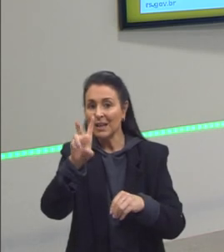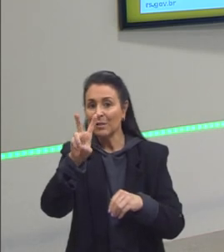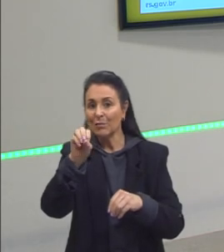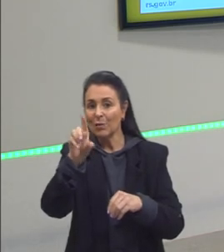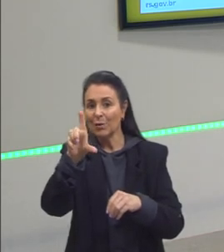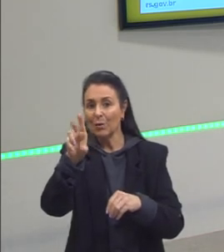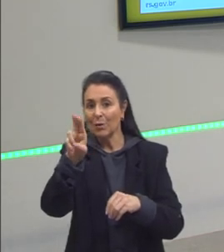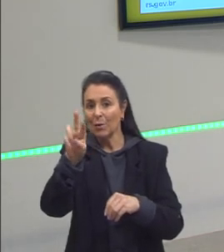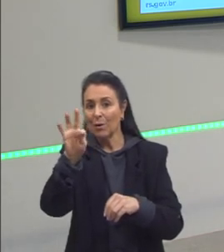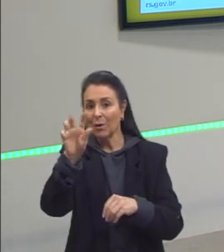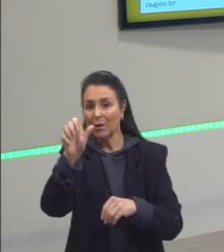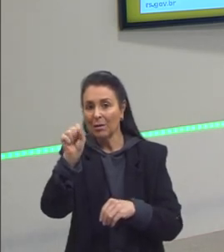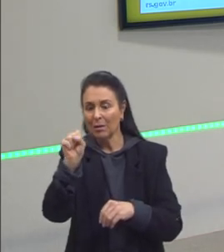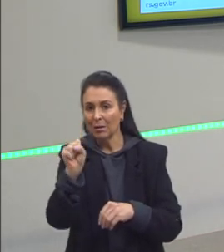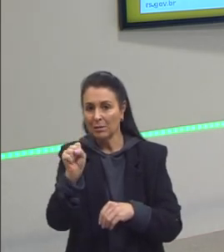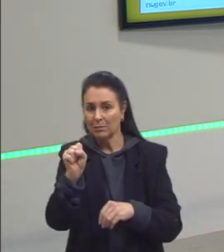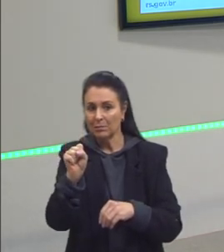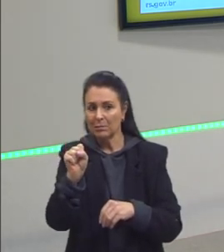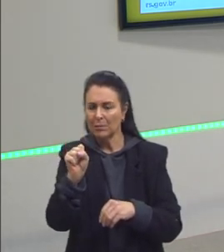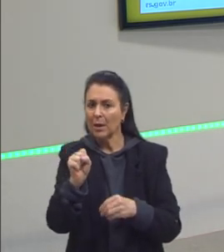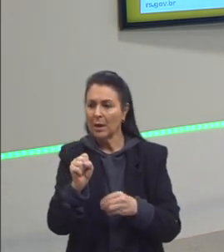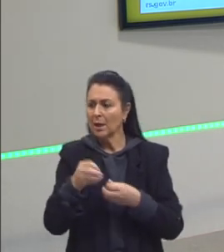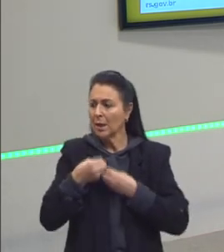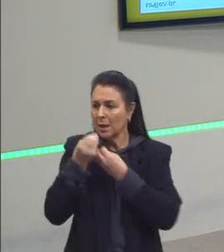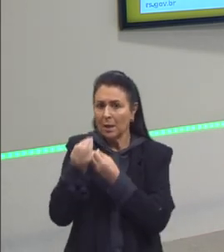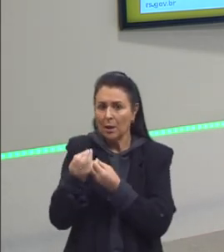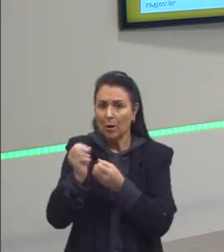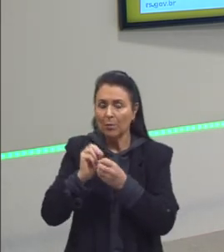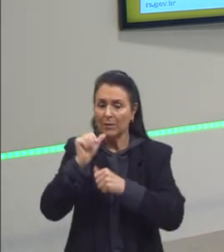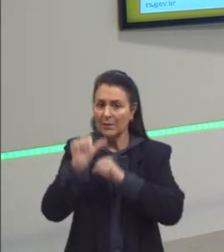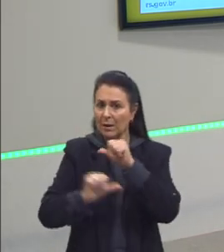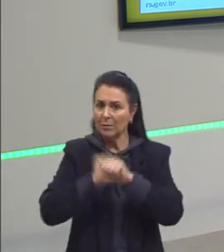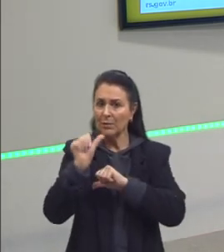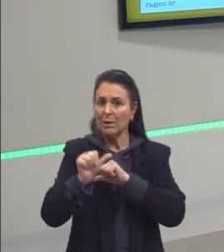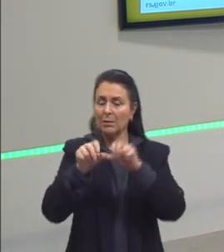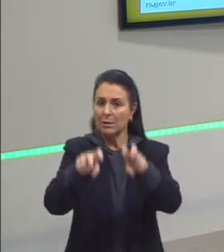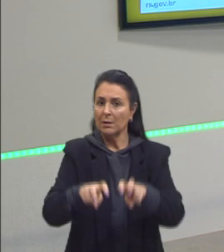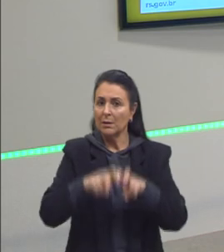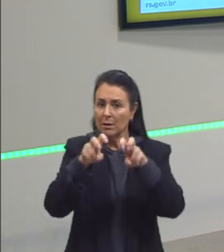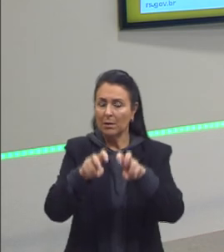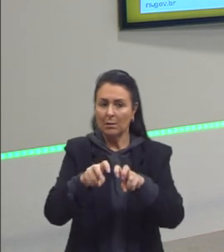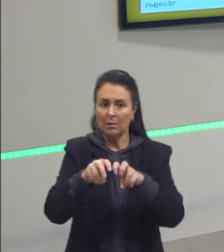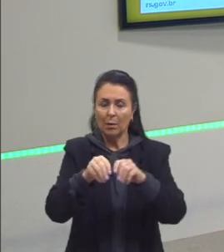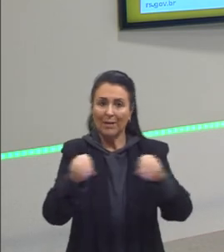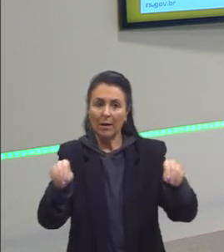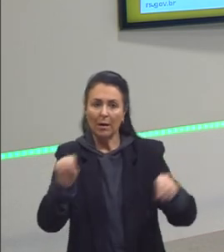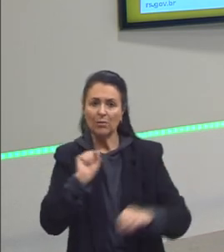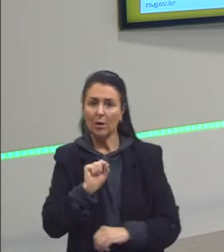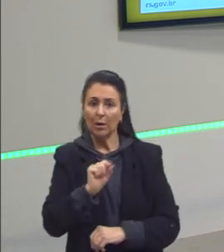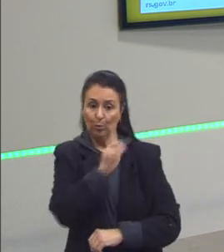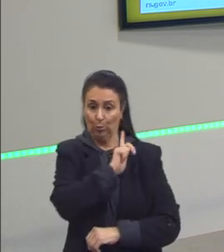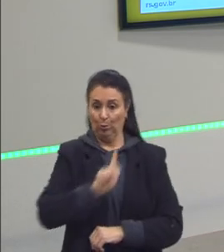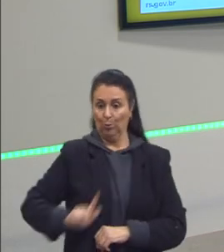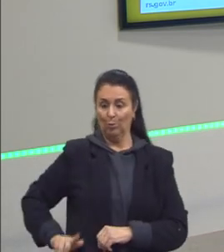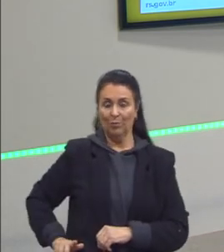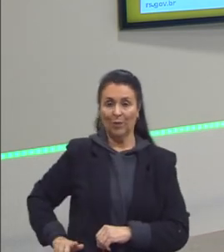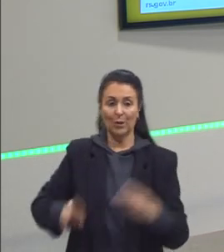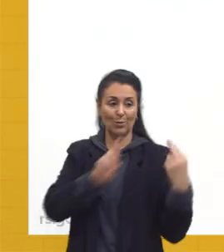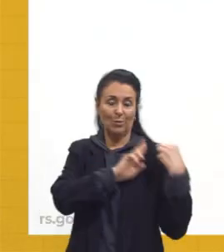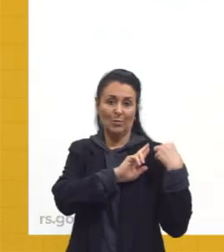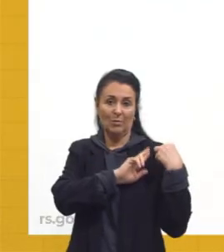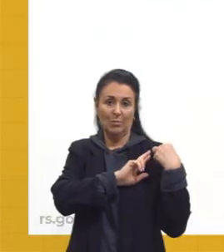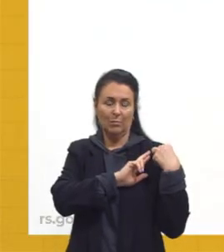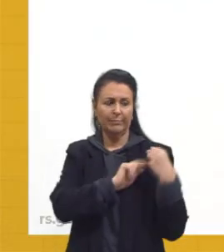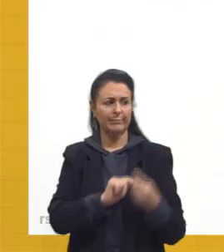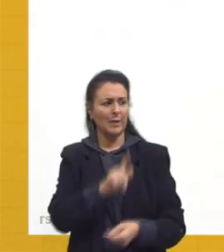para destinar essa reforma agrária. O que é uma terra devoluta? É uma terra que é do governo. E aí então o governo começa,